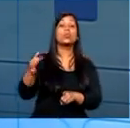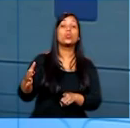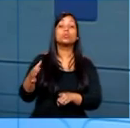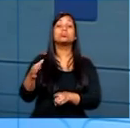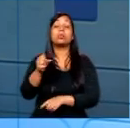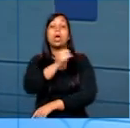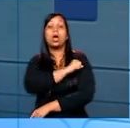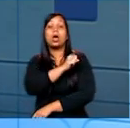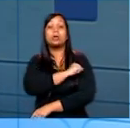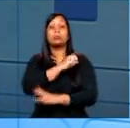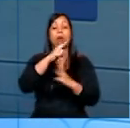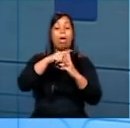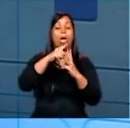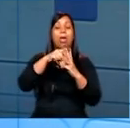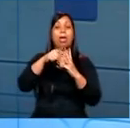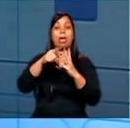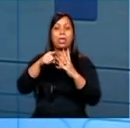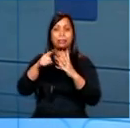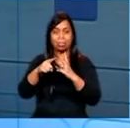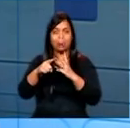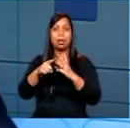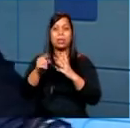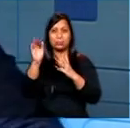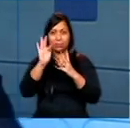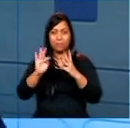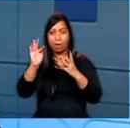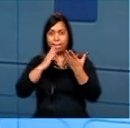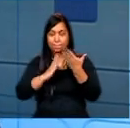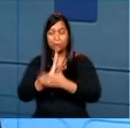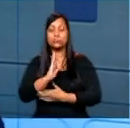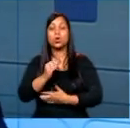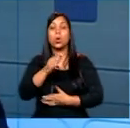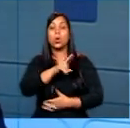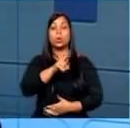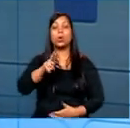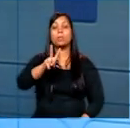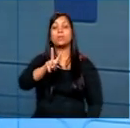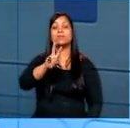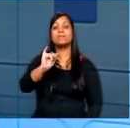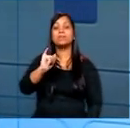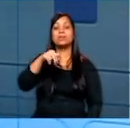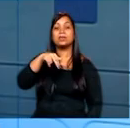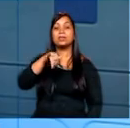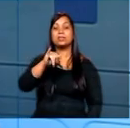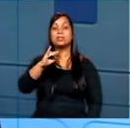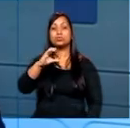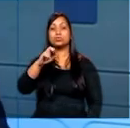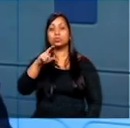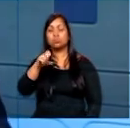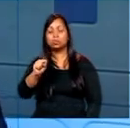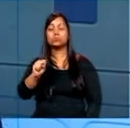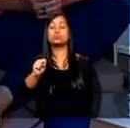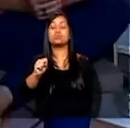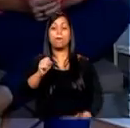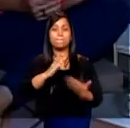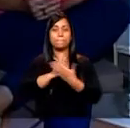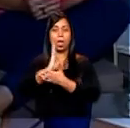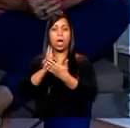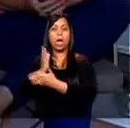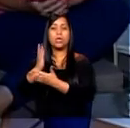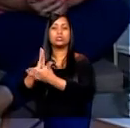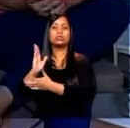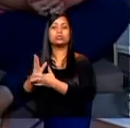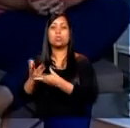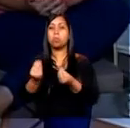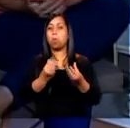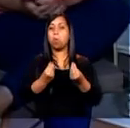universidades públicas, como o Vinícius, é importante falar o nome dele aqui, um menino super empenhado, que passou na Unifesp, na Unesp, na